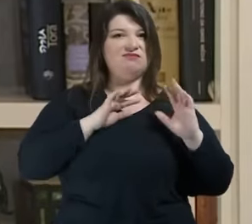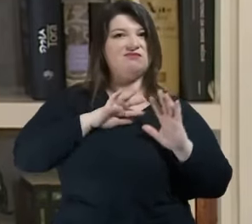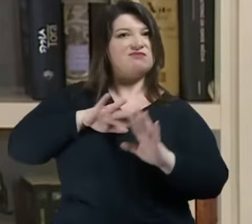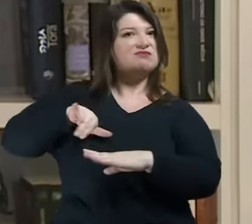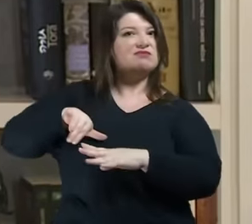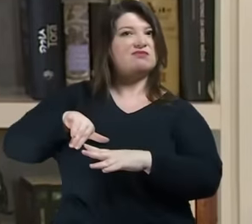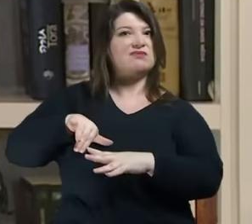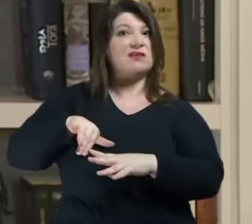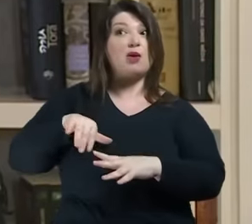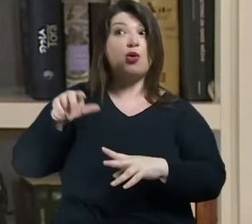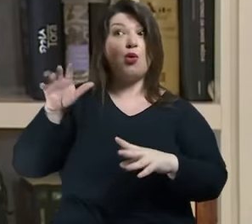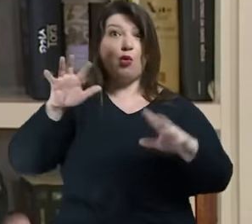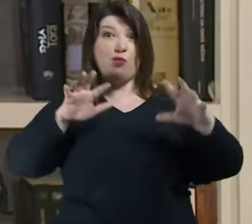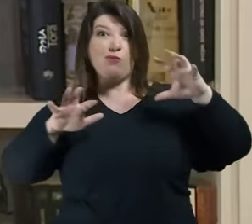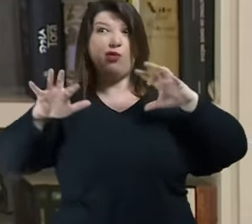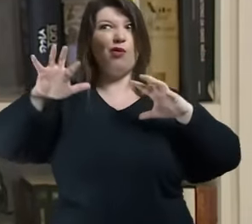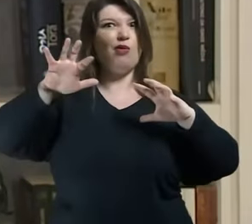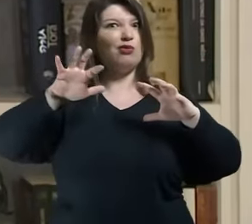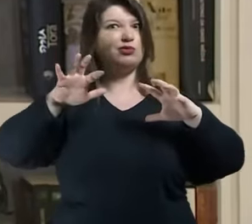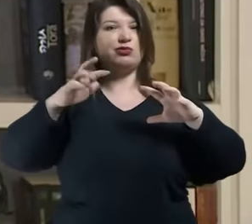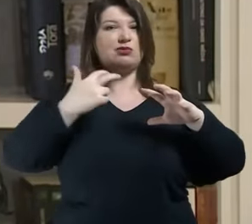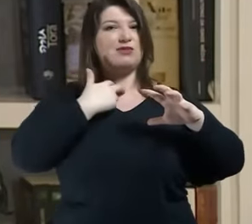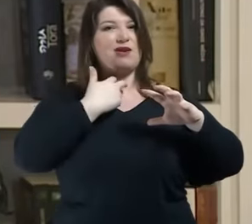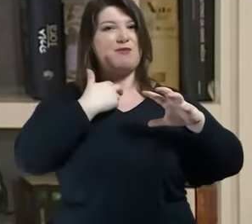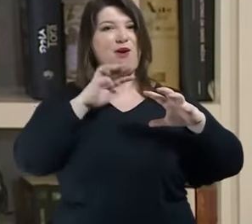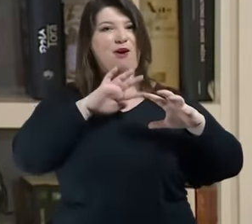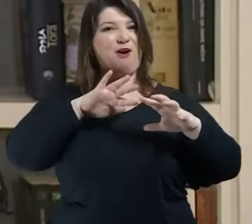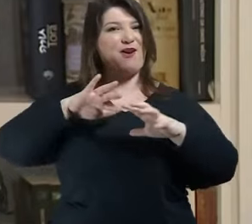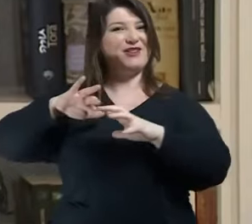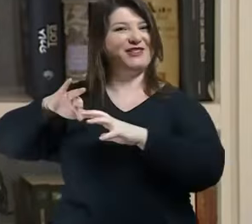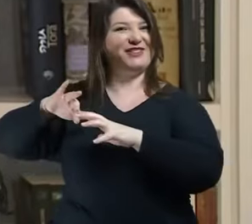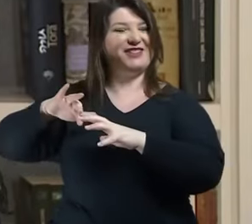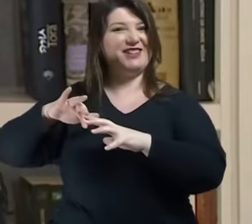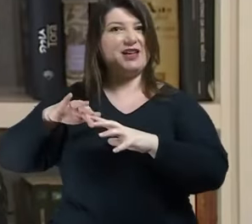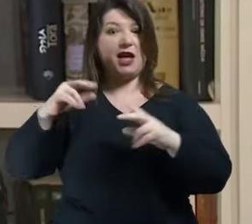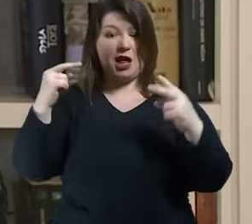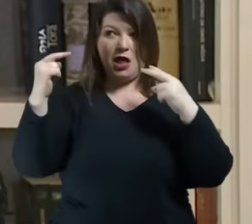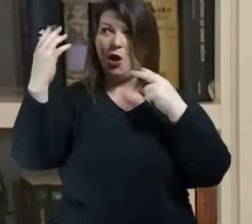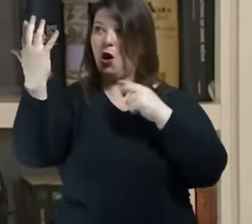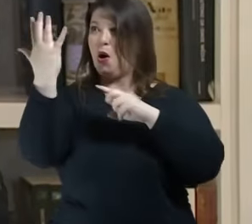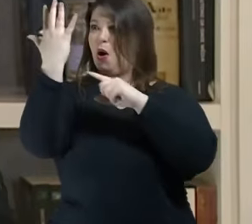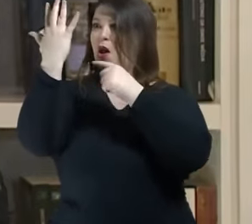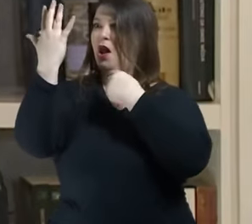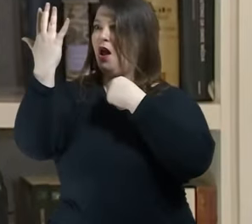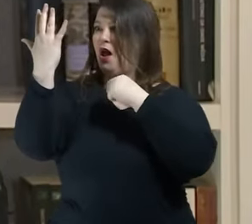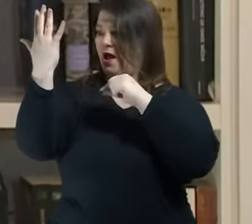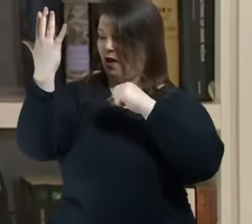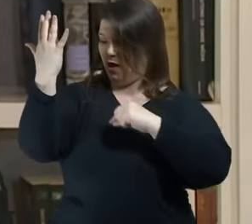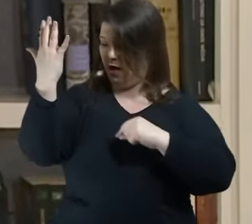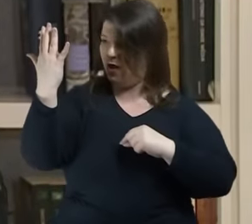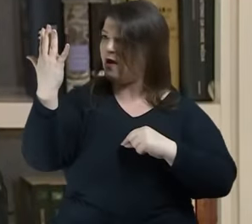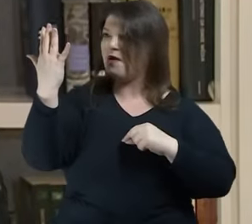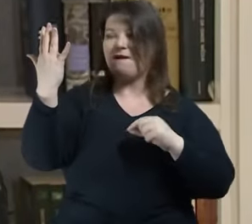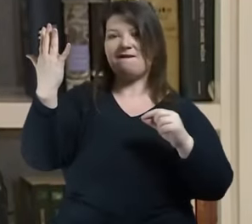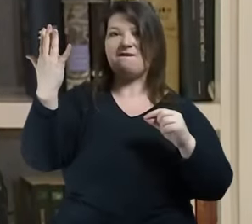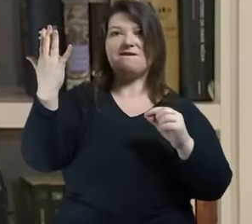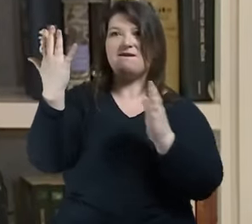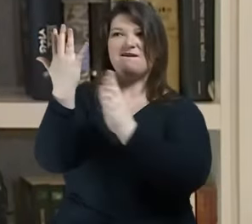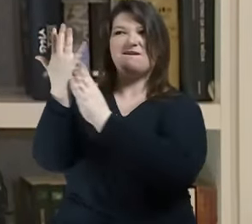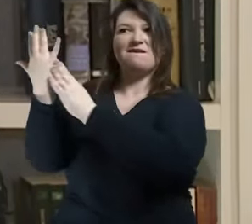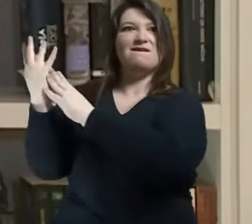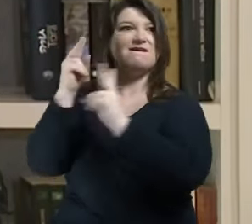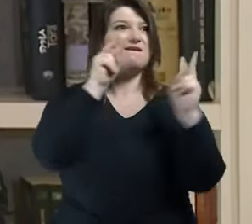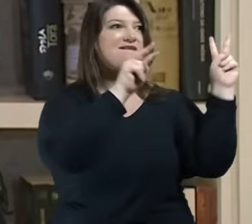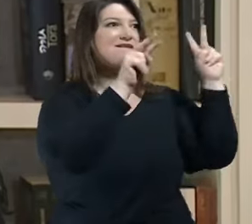fazer porque ele não tolera olhar a si próprio estes cafés filosóficos feitos por tanta